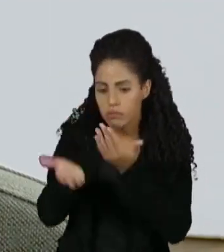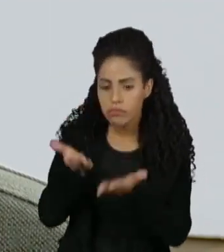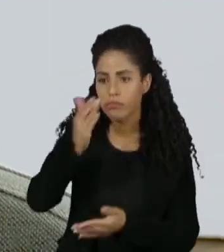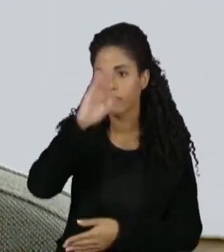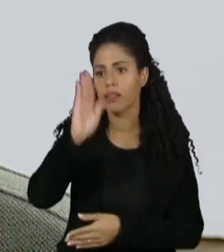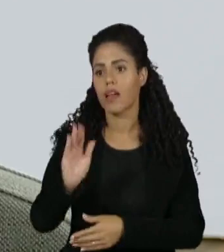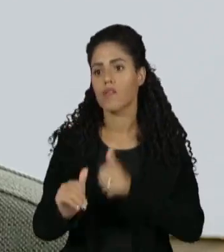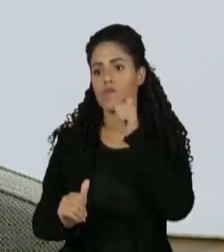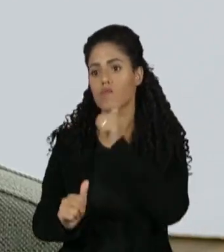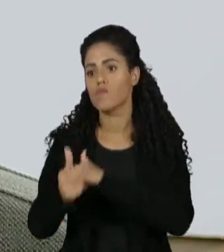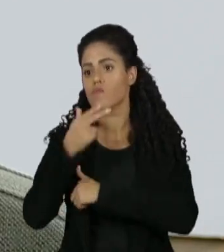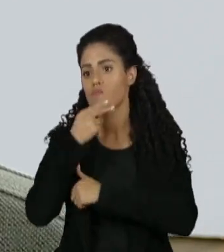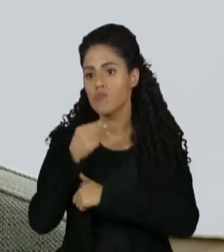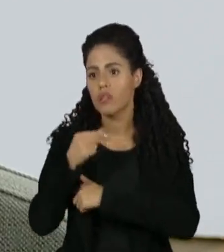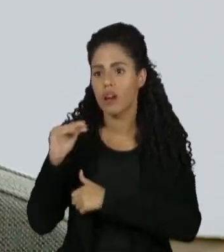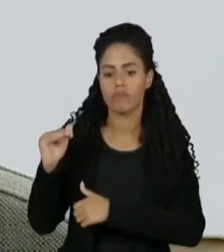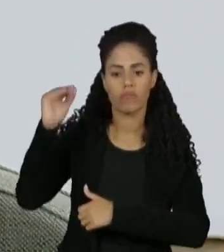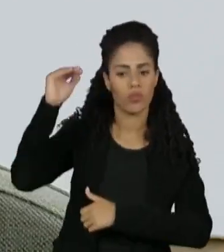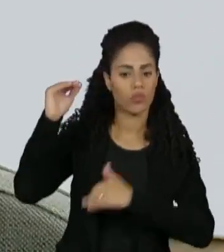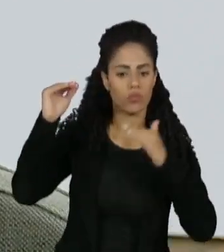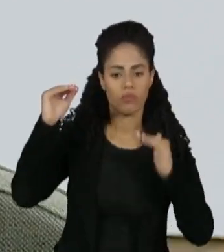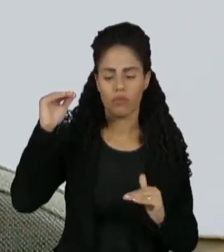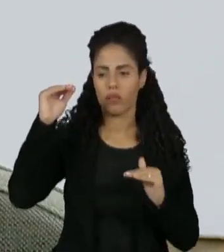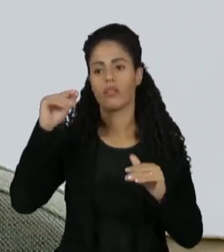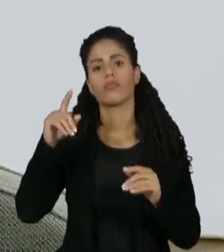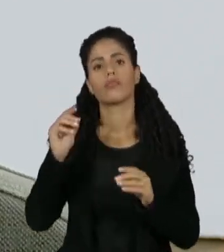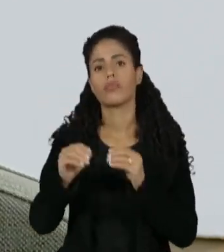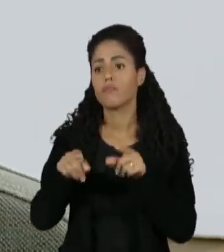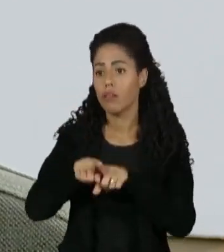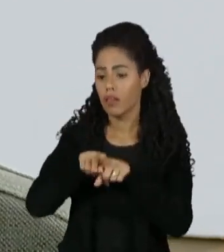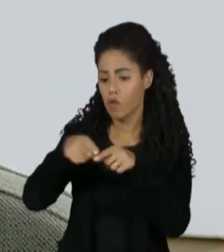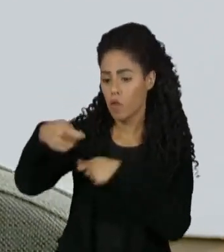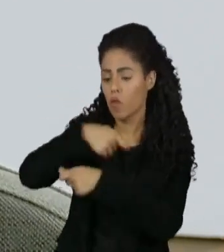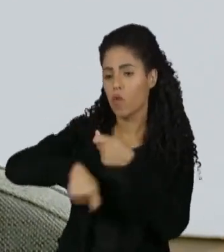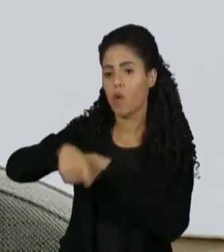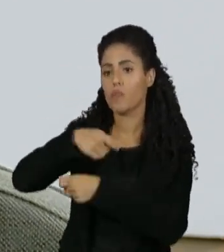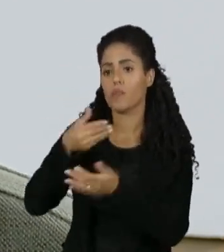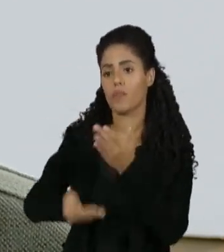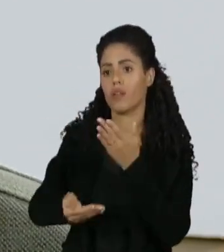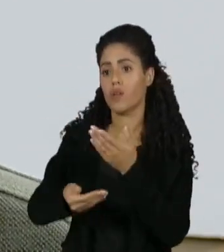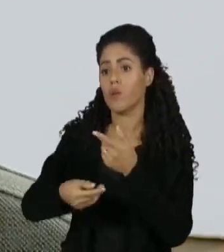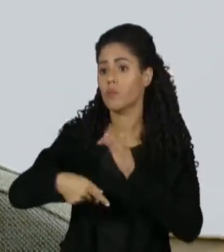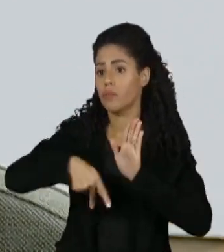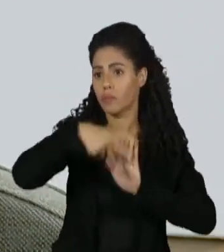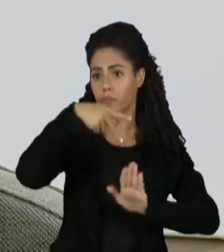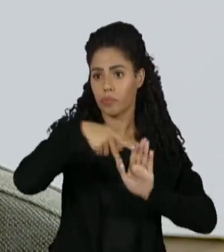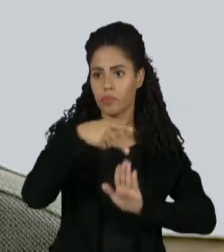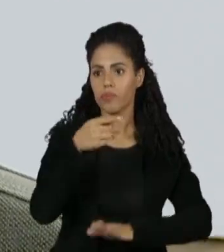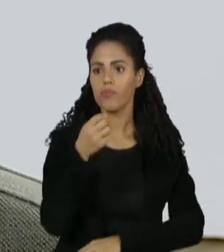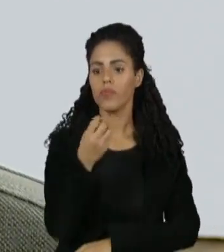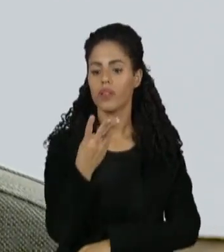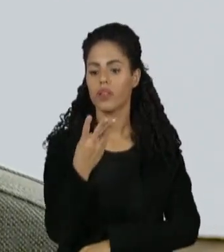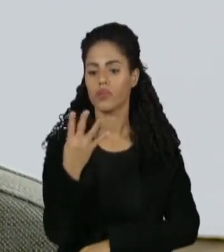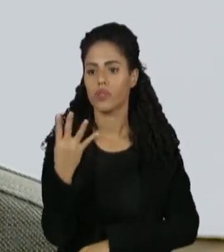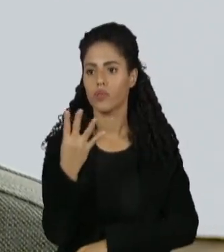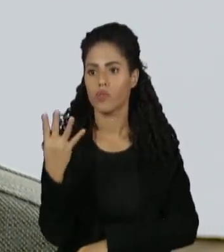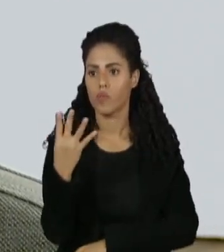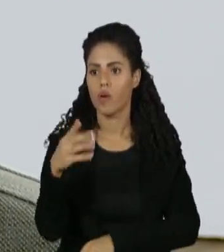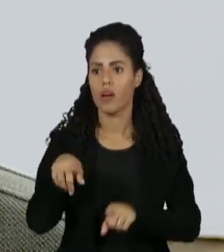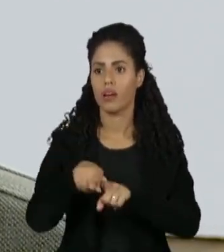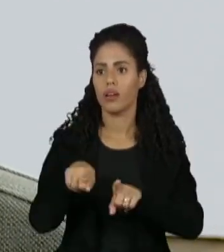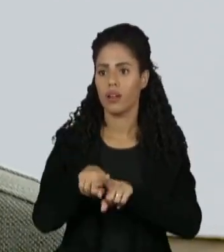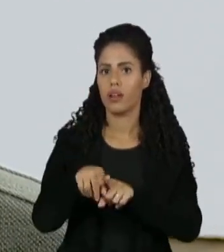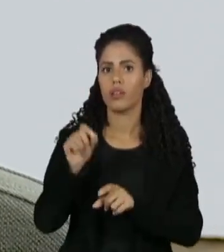para brasileiras. Nós perdemos o protagonismo, inclusive, econômico, porque dentro da portaria 344, o cânhamo